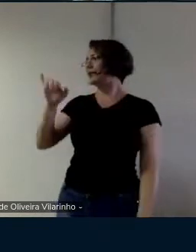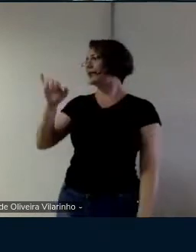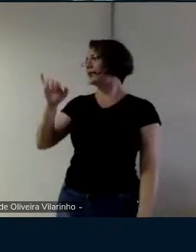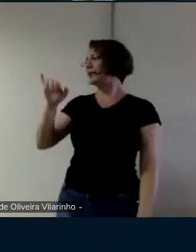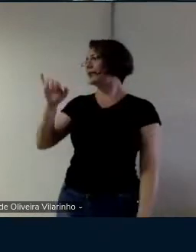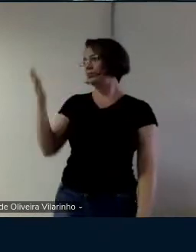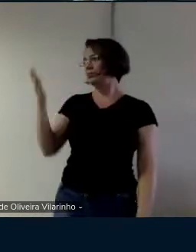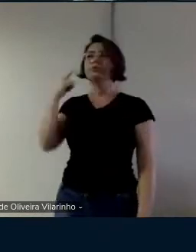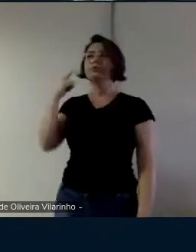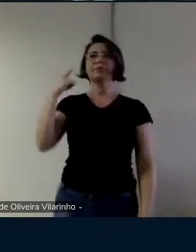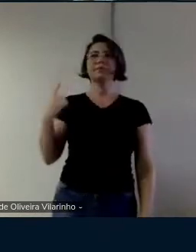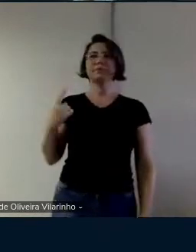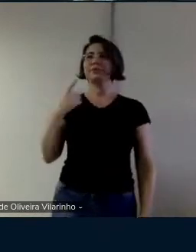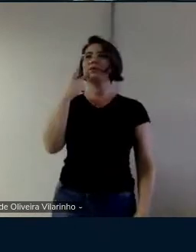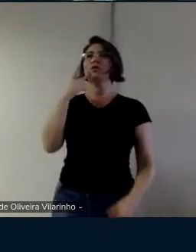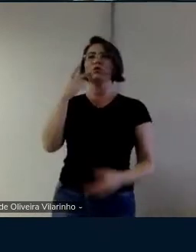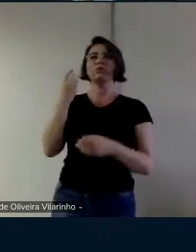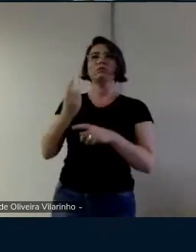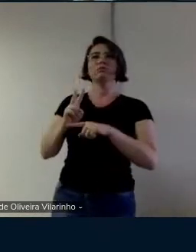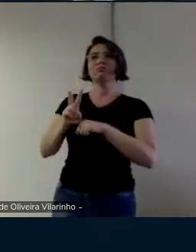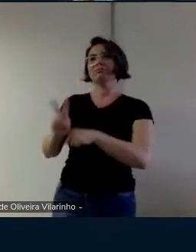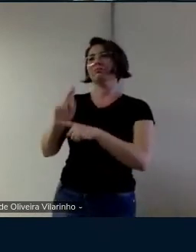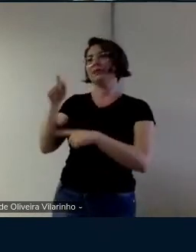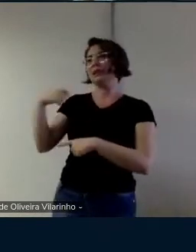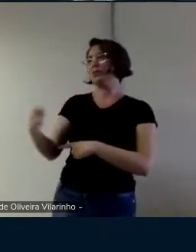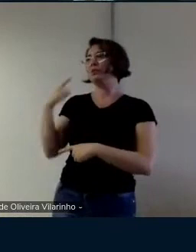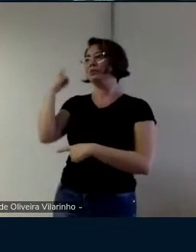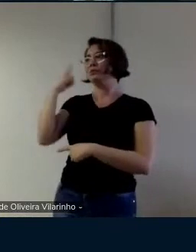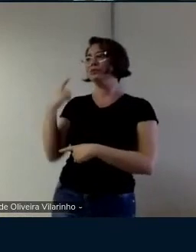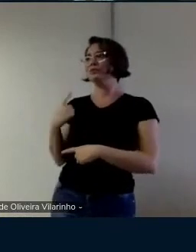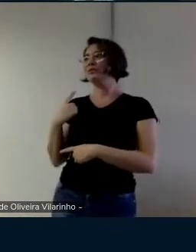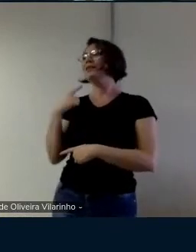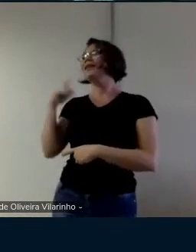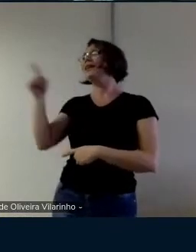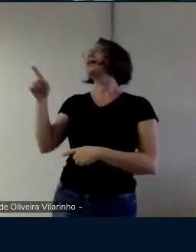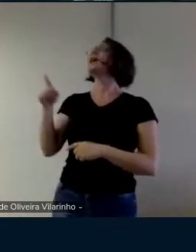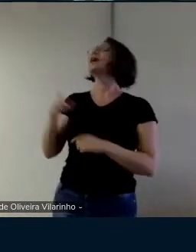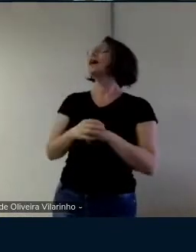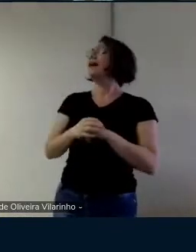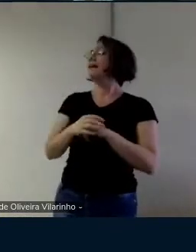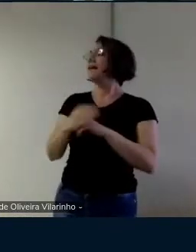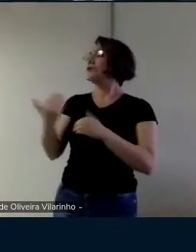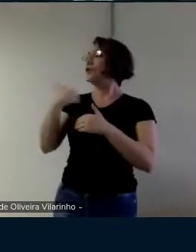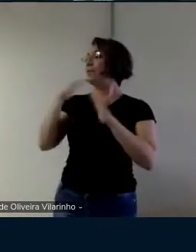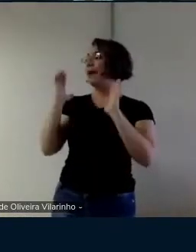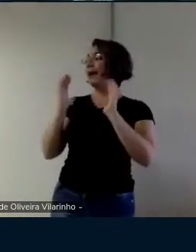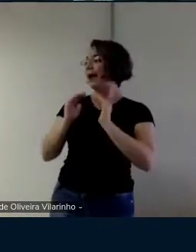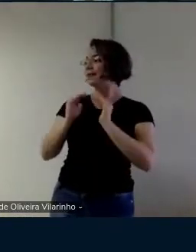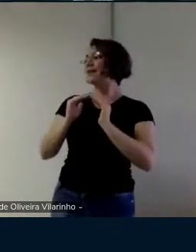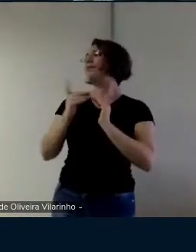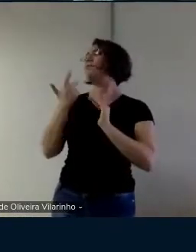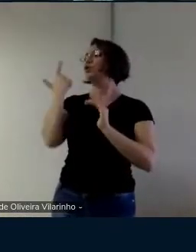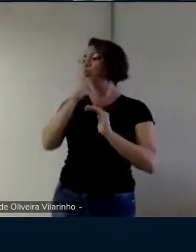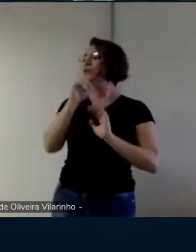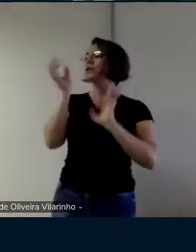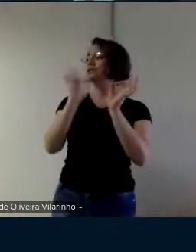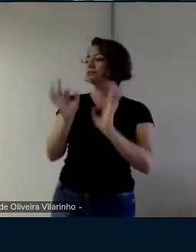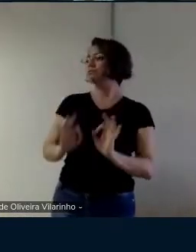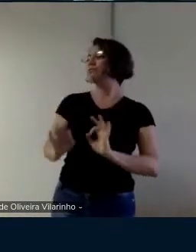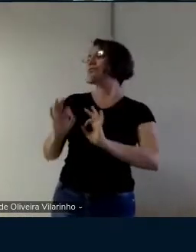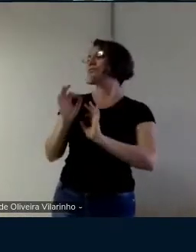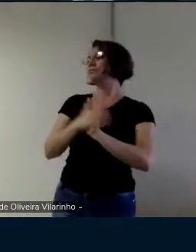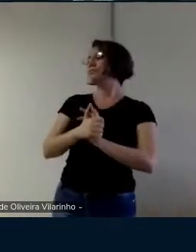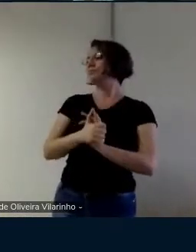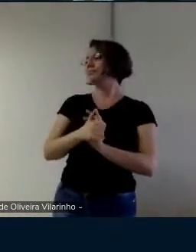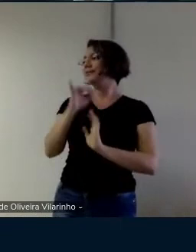pra poder levar o material impresso ele der essa disco eu falei olha depois que eu fiquei com um ponto cego no olho se não tiver hoje de